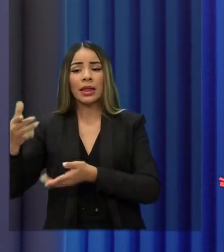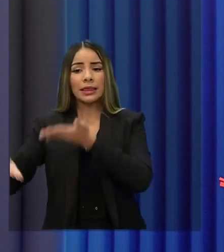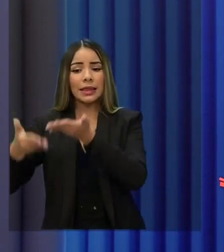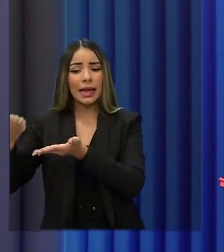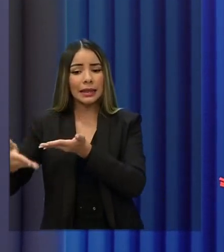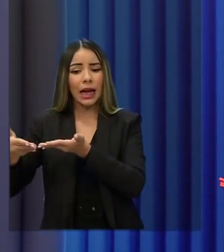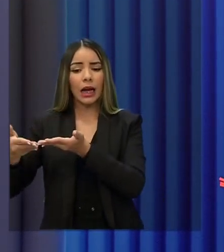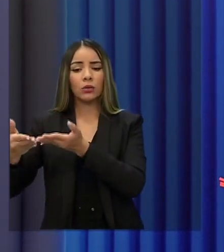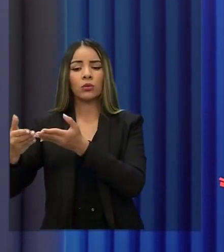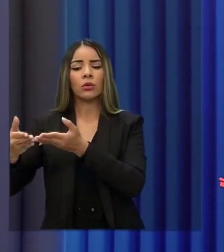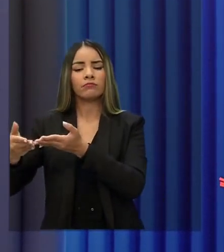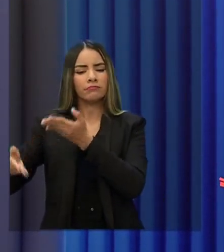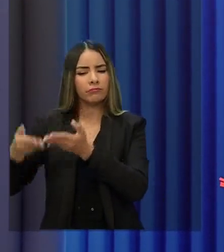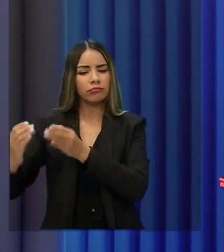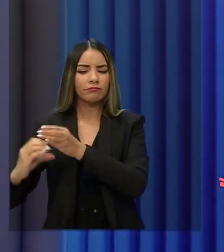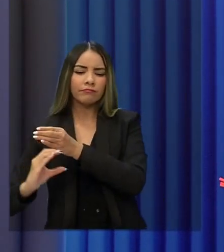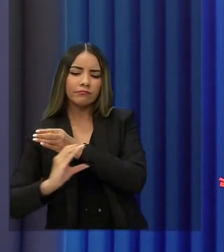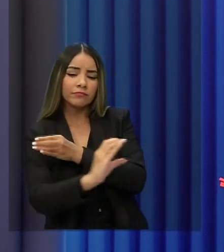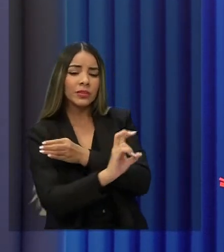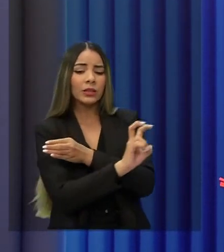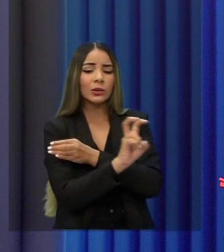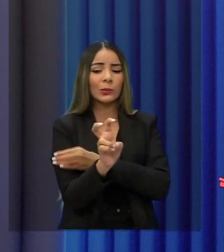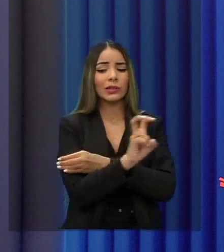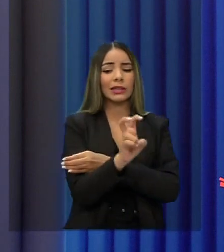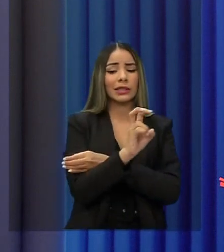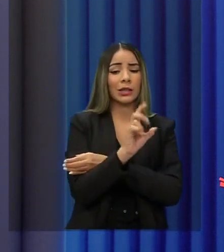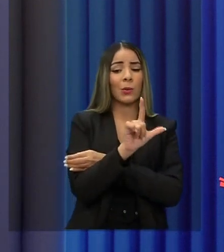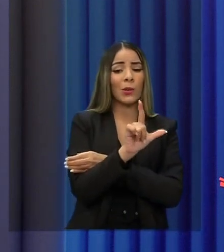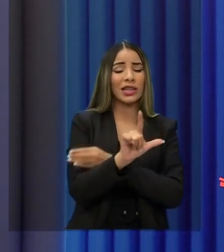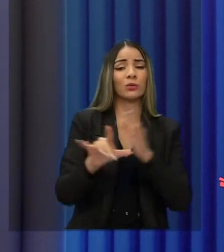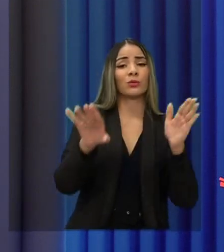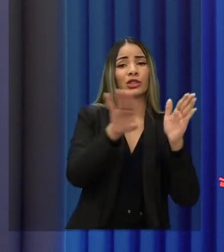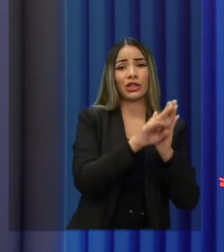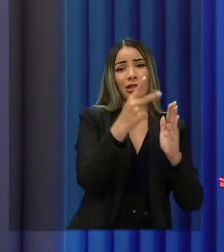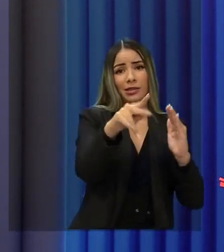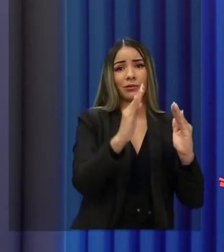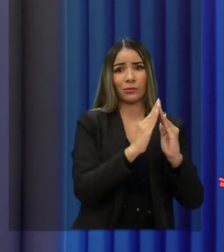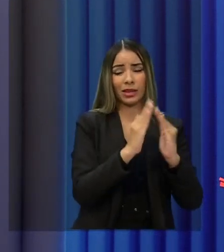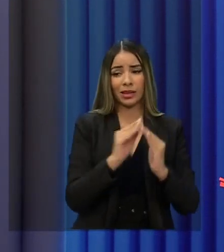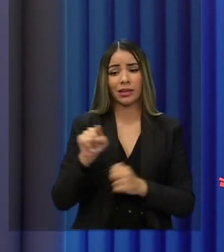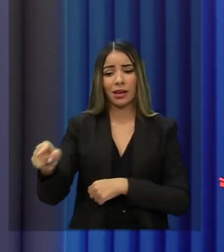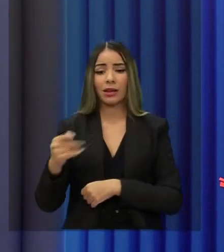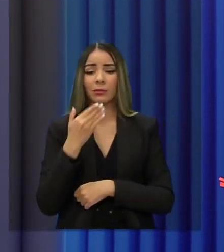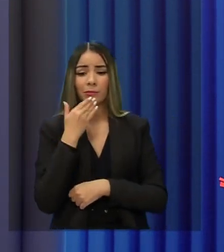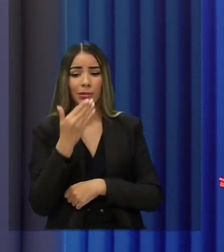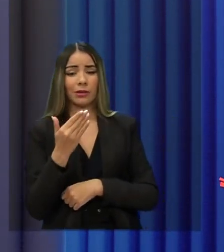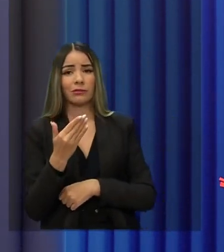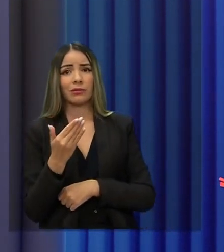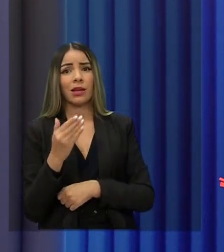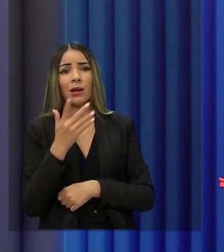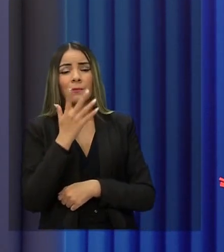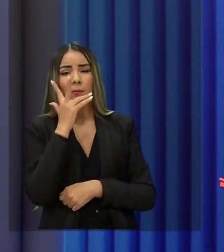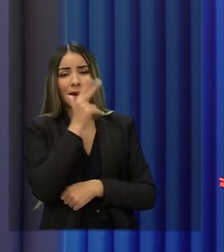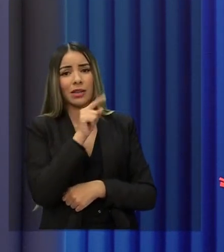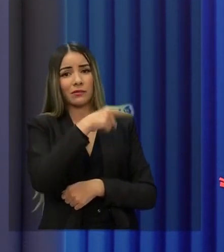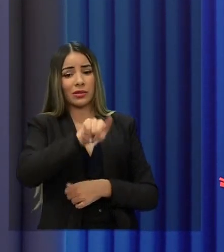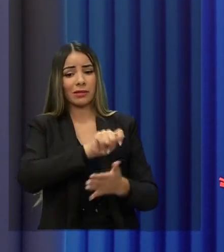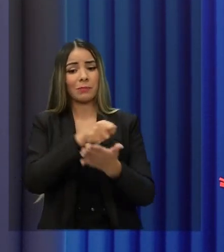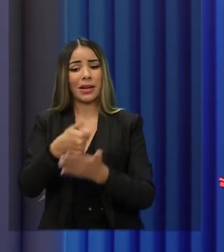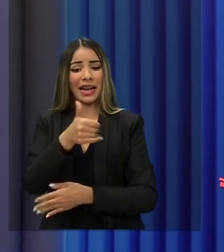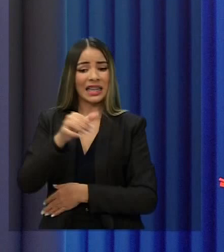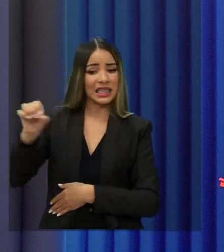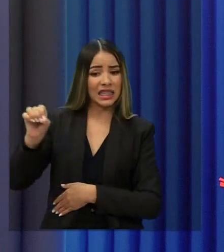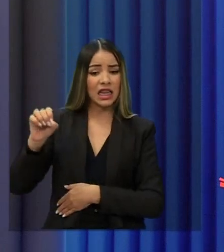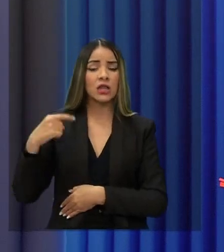apenas 55 chega na residência das pessoas. E eles vão cobrar, logicamente, pelos 100 que foram tratados. Nosso governo, a vai reduzir o